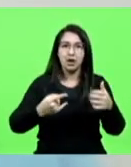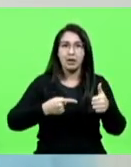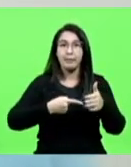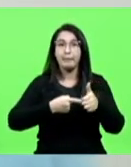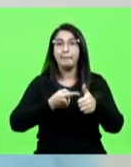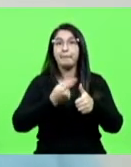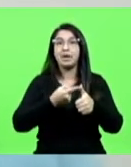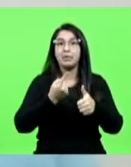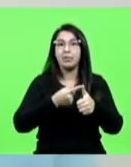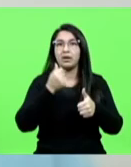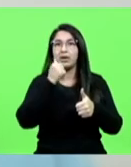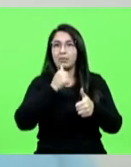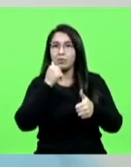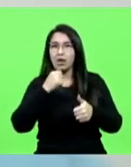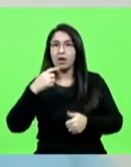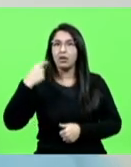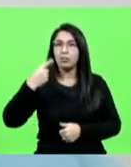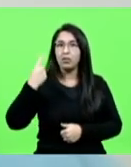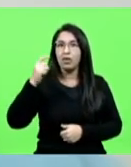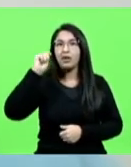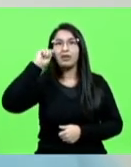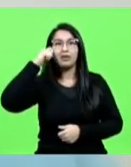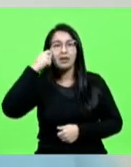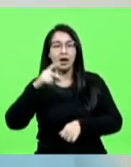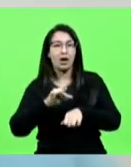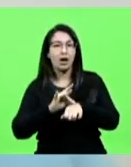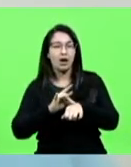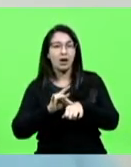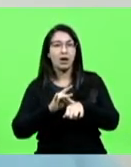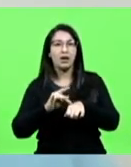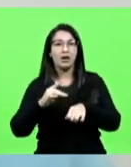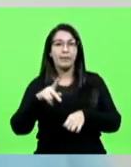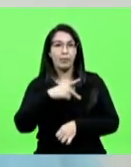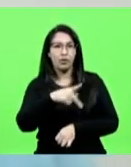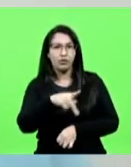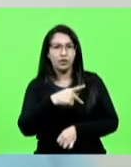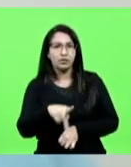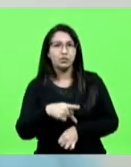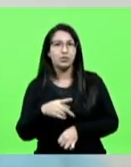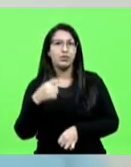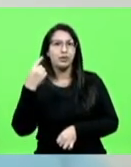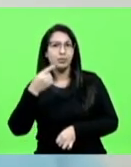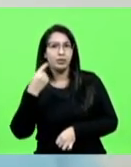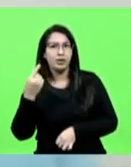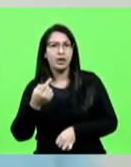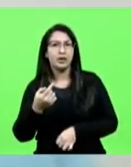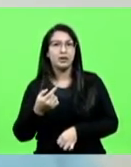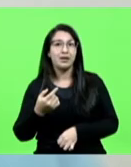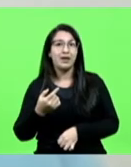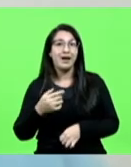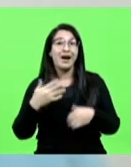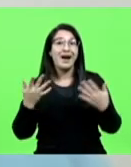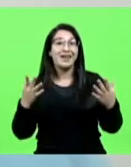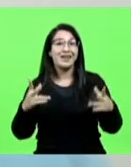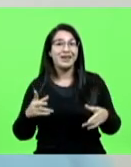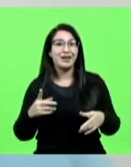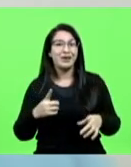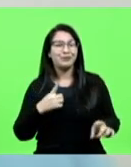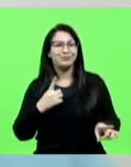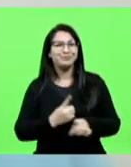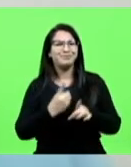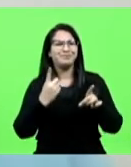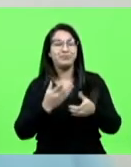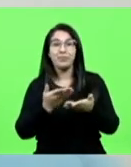jornalista, professora, né? E aí eu fui me dar conta que quem é dessa região da Grande Florianópolis conhece mais,